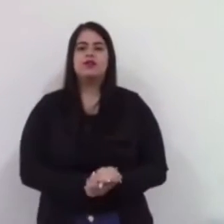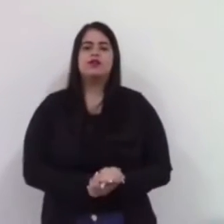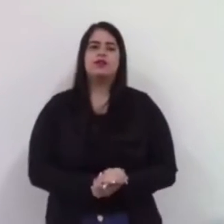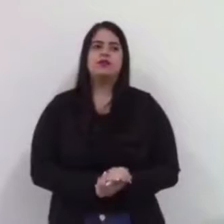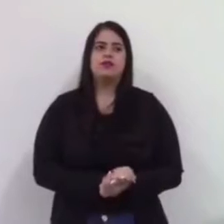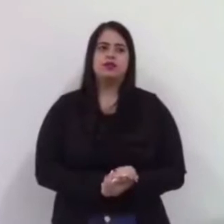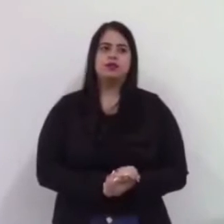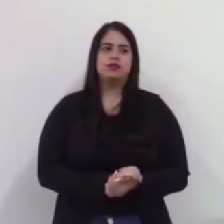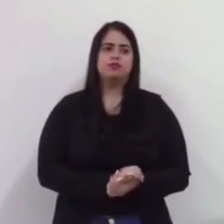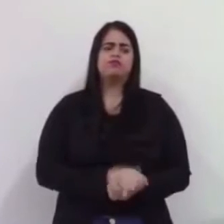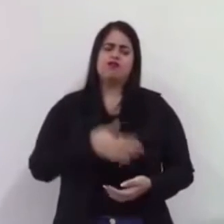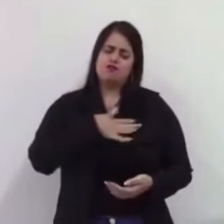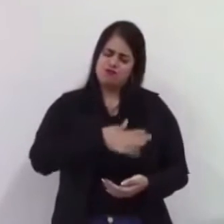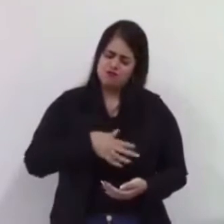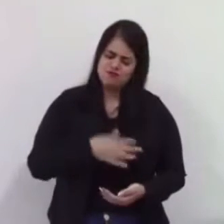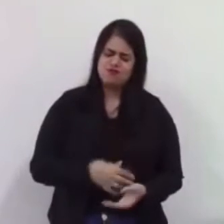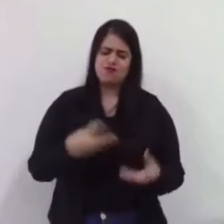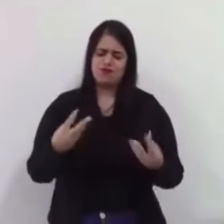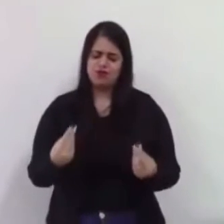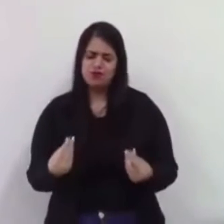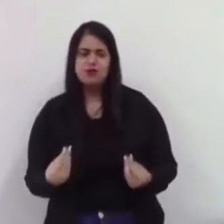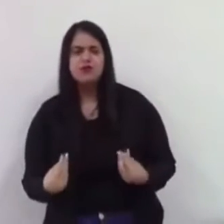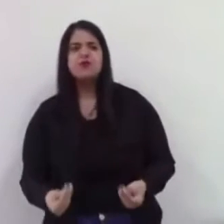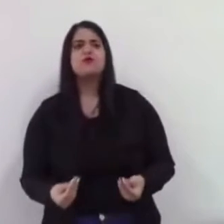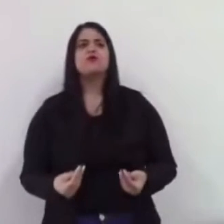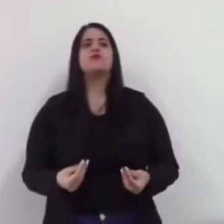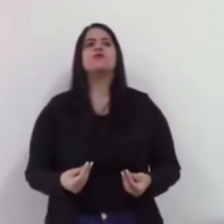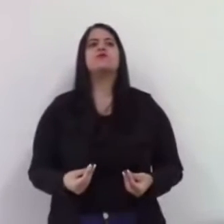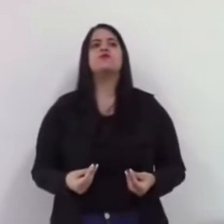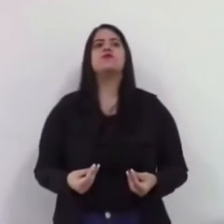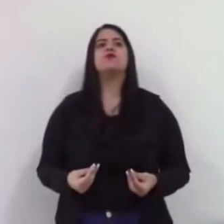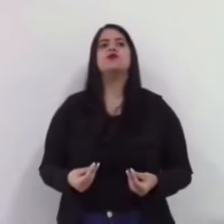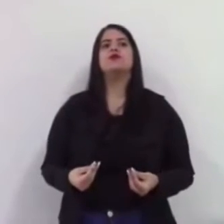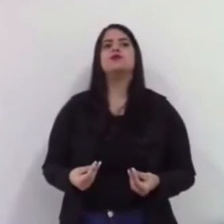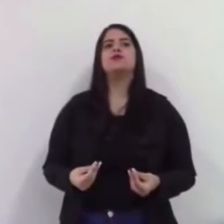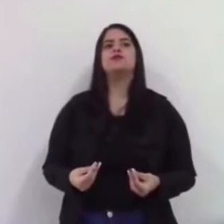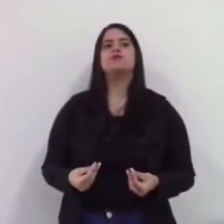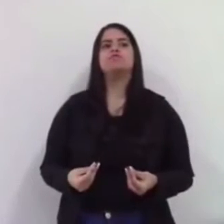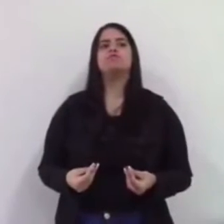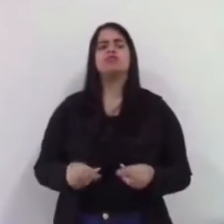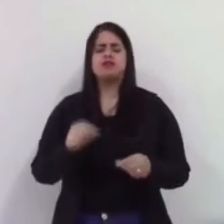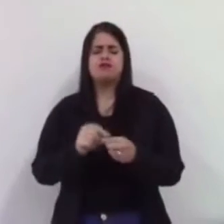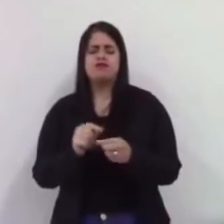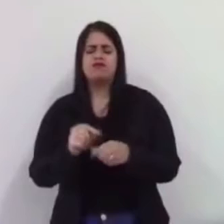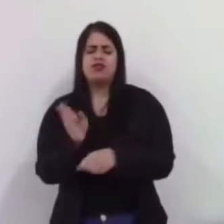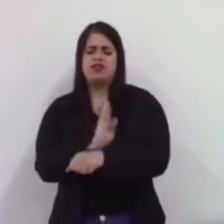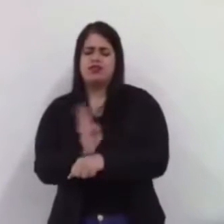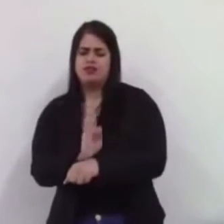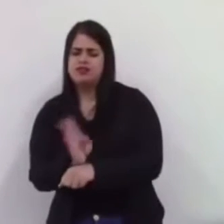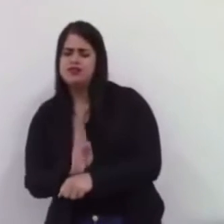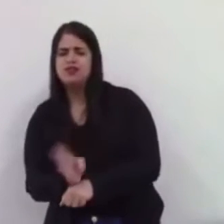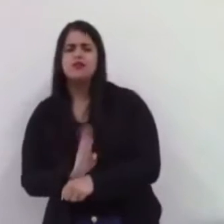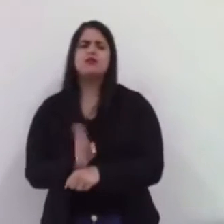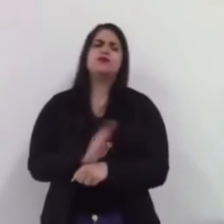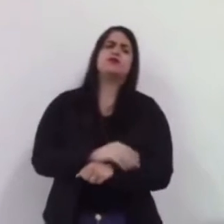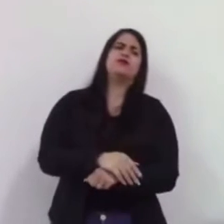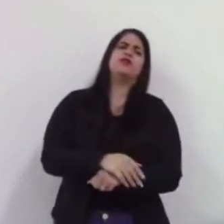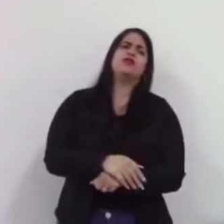muito grande por ele, que vem aí fazendo os vídeos, foi lá ontem, ontem ou foi ontem, ontem, o colega também,